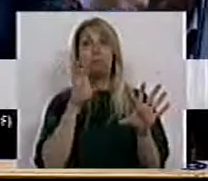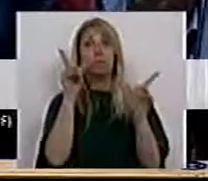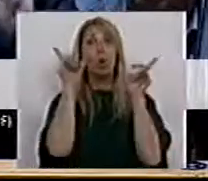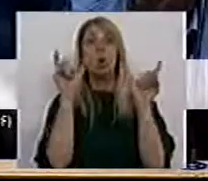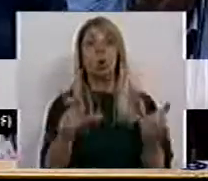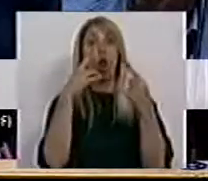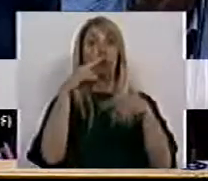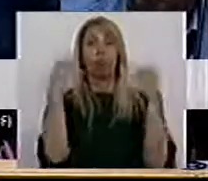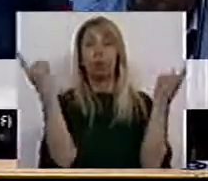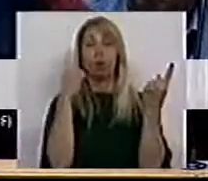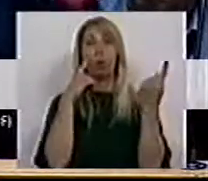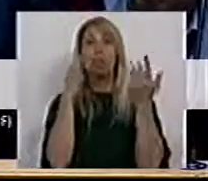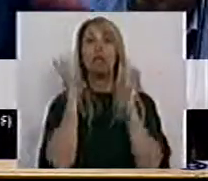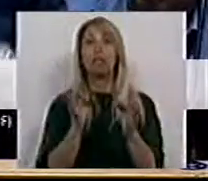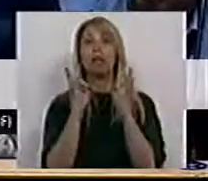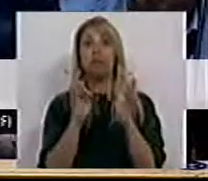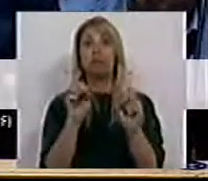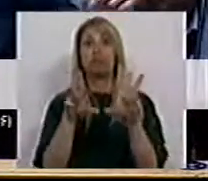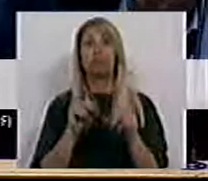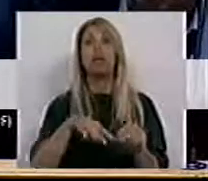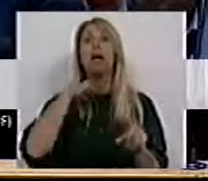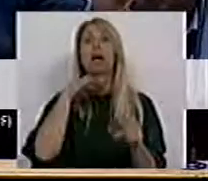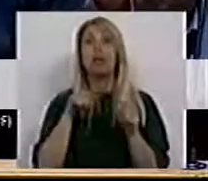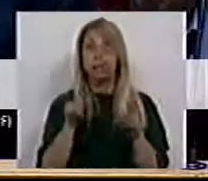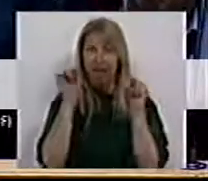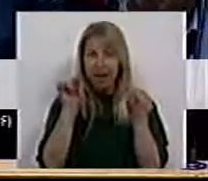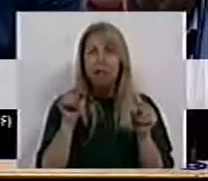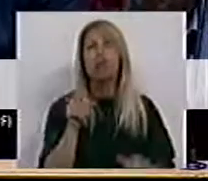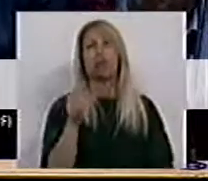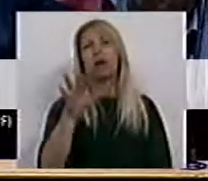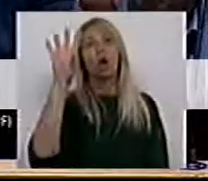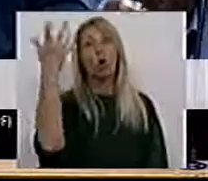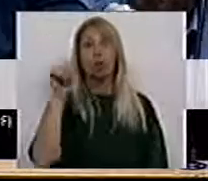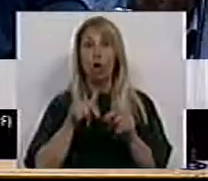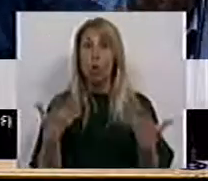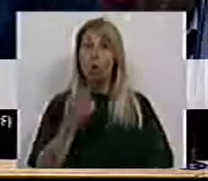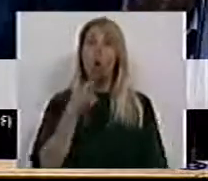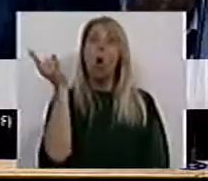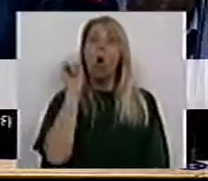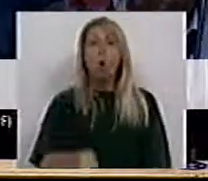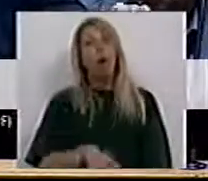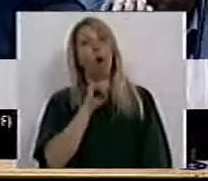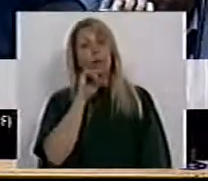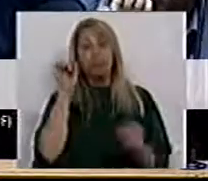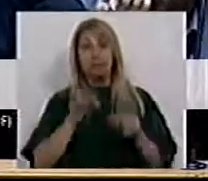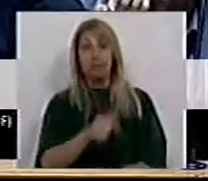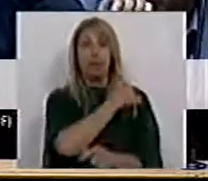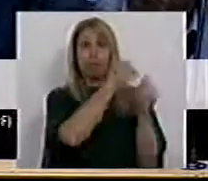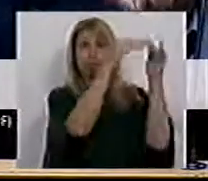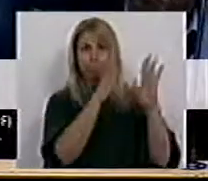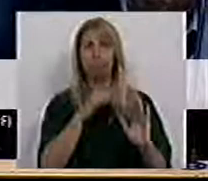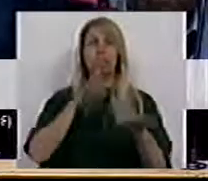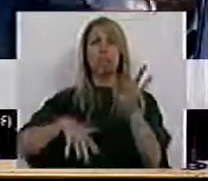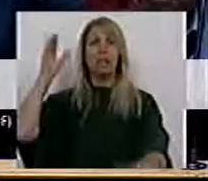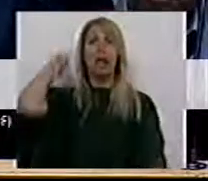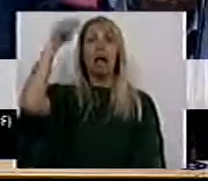o tratamento dos resíduos. É isto que vai acontecer. Temos hoje mais uma oportunidade, esta Assembleia da República,